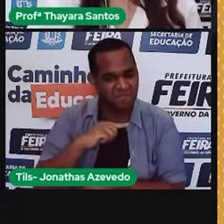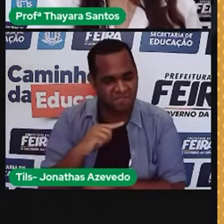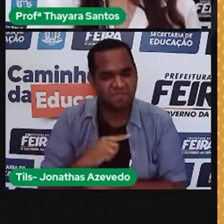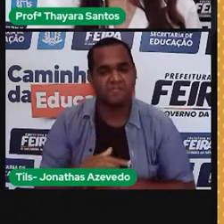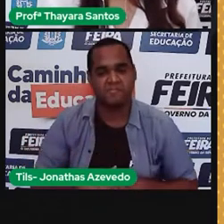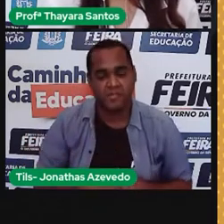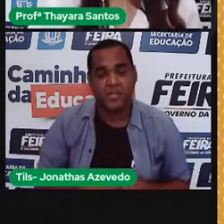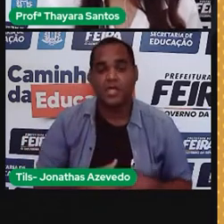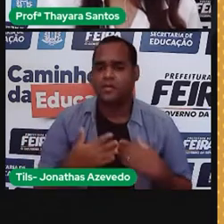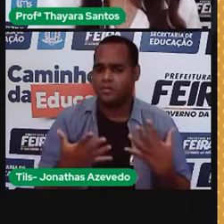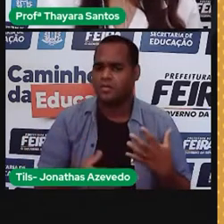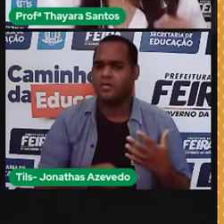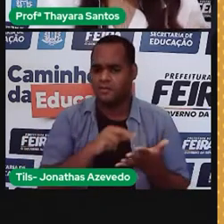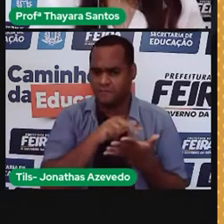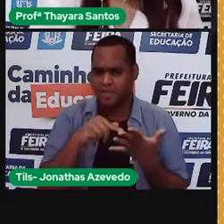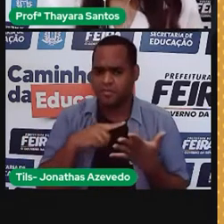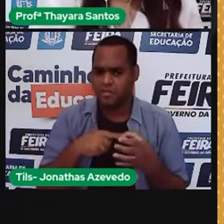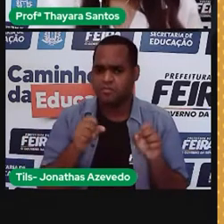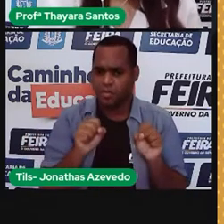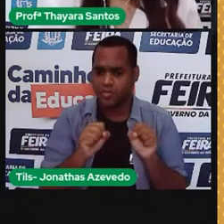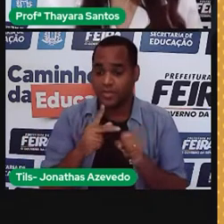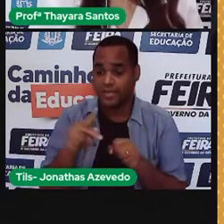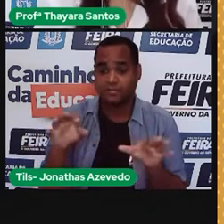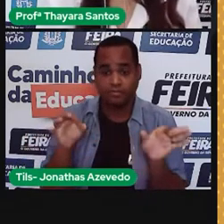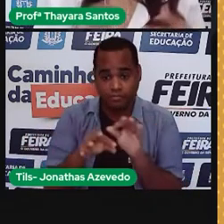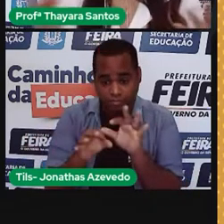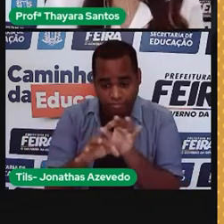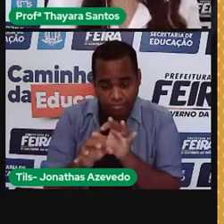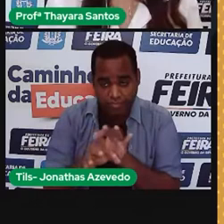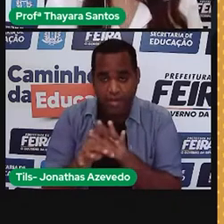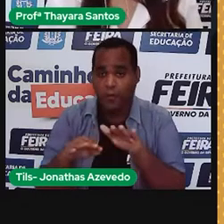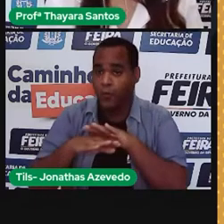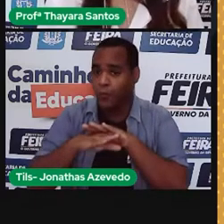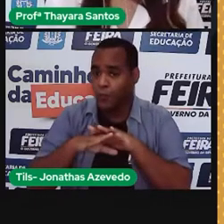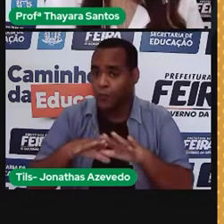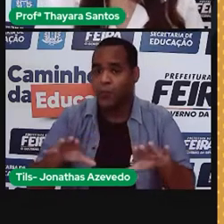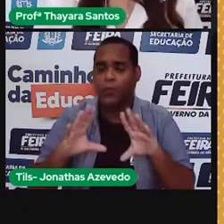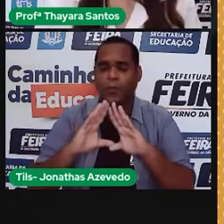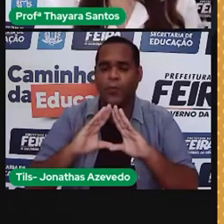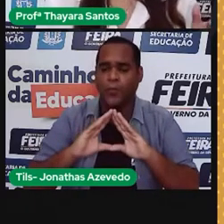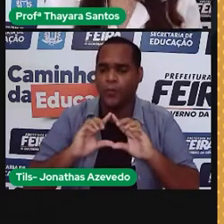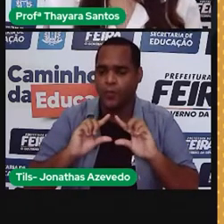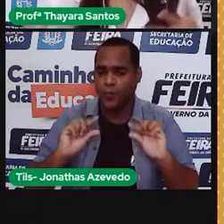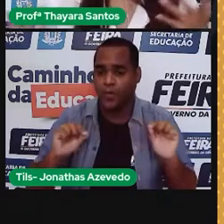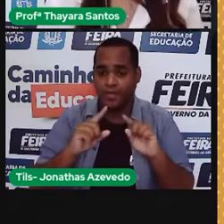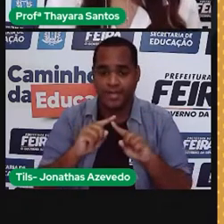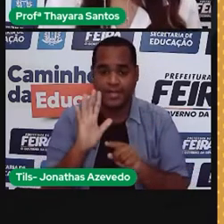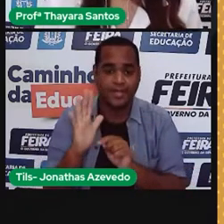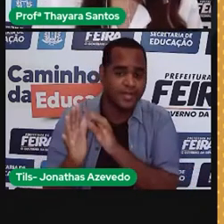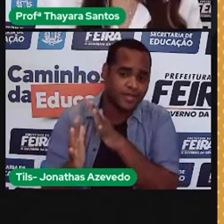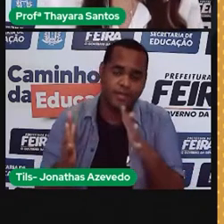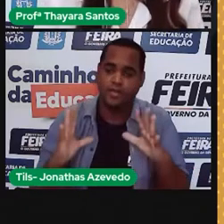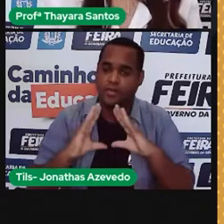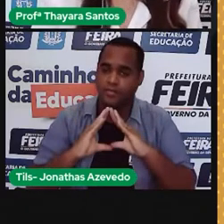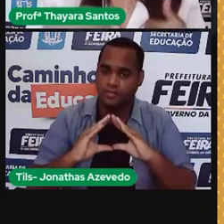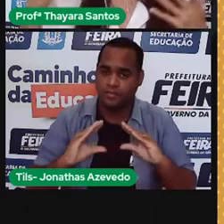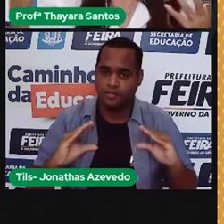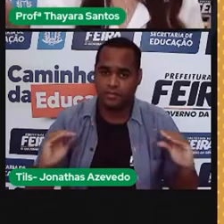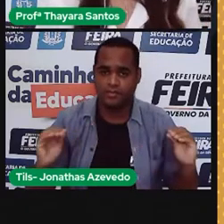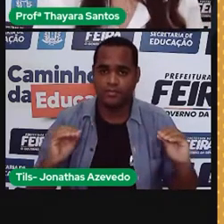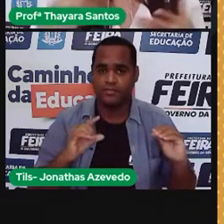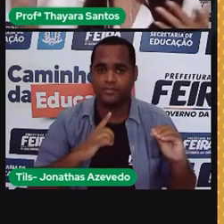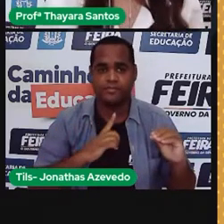combustíveis fósseis justamente porque se eles acabarem, se o reservatório de petróleo que a gente tem hoje na natureza acabar, vai levar